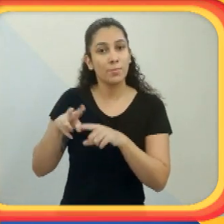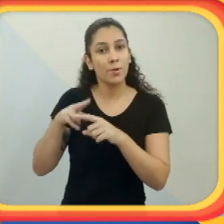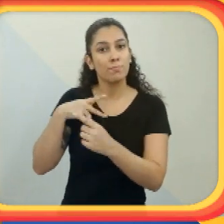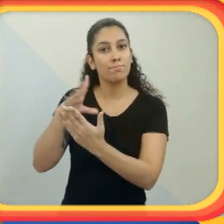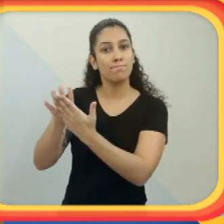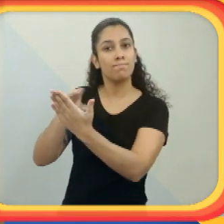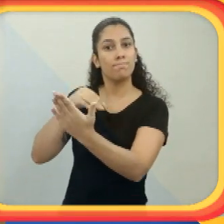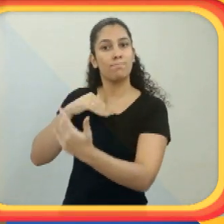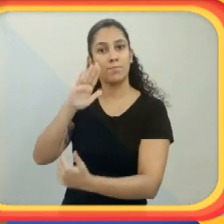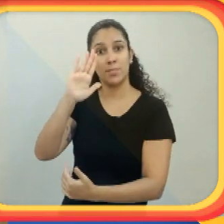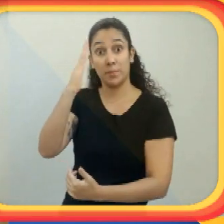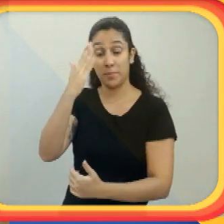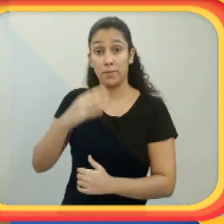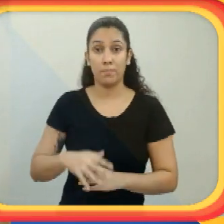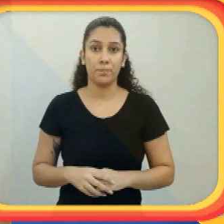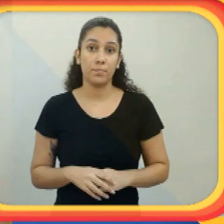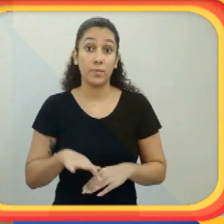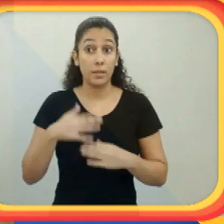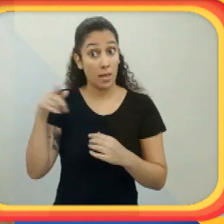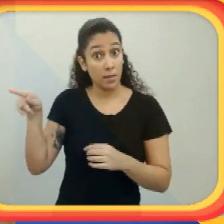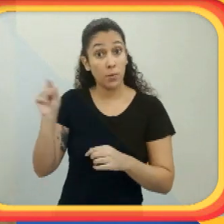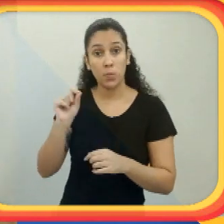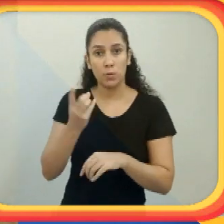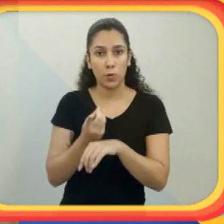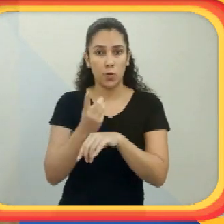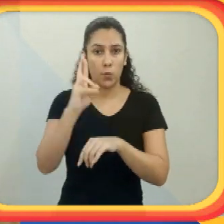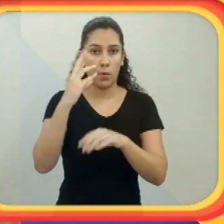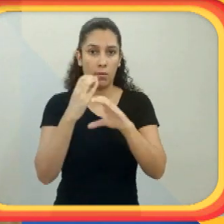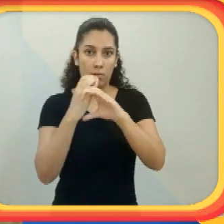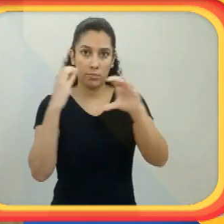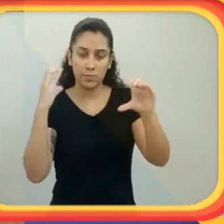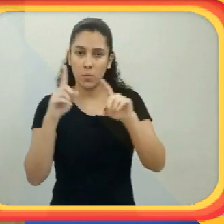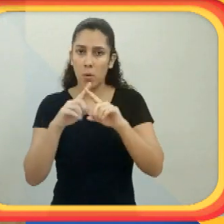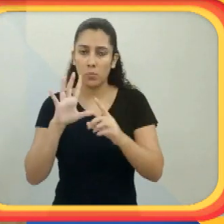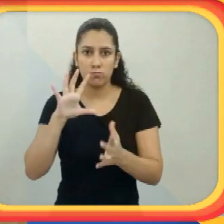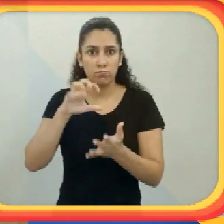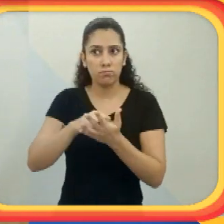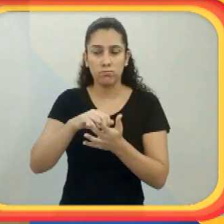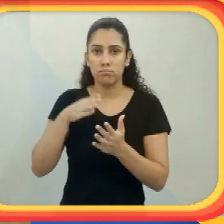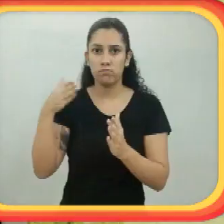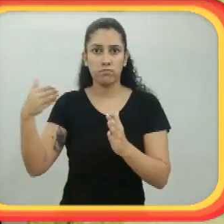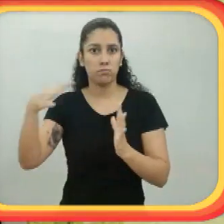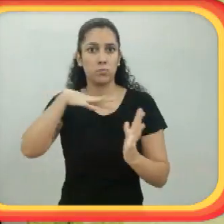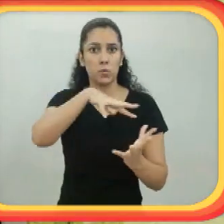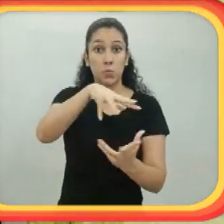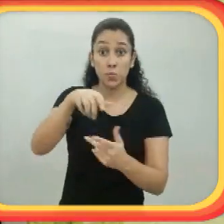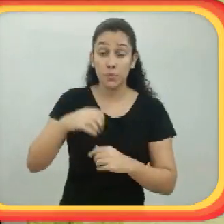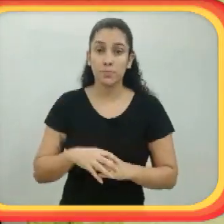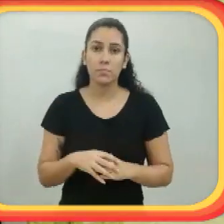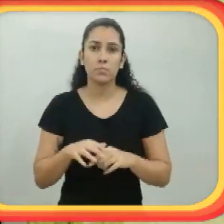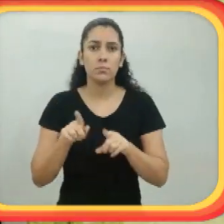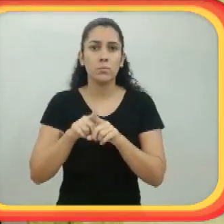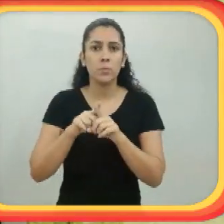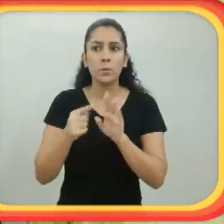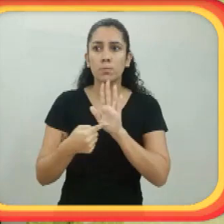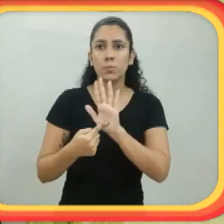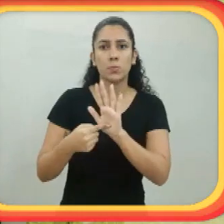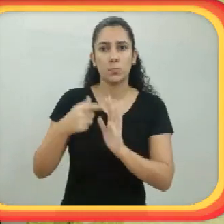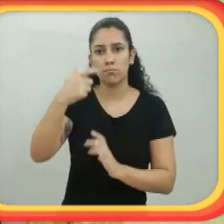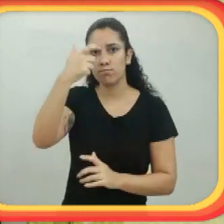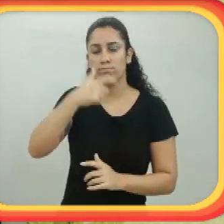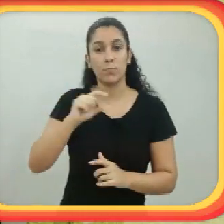por causa dele que eu fui fazer mestrado e depois doutorado. É nele que eu me espelho, né? Ele é um doutor